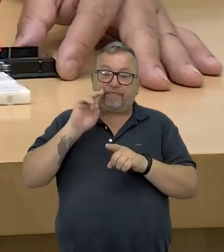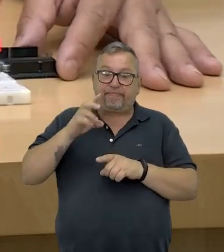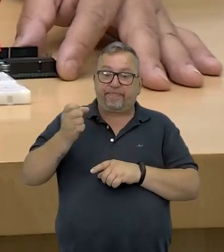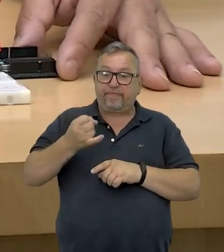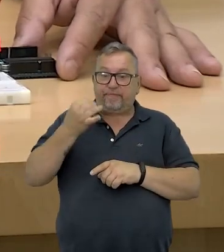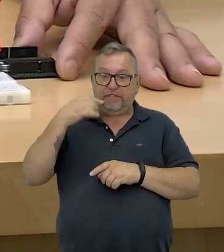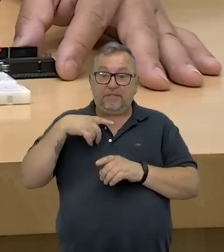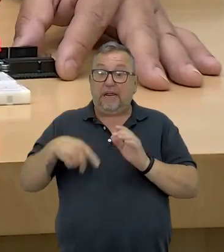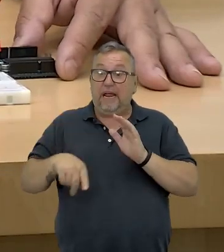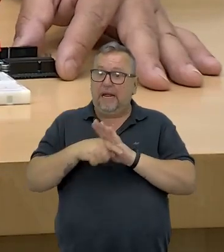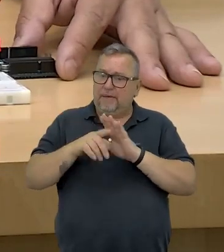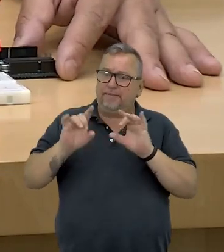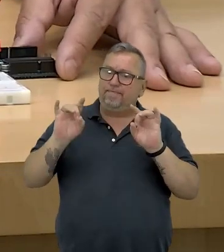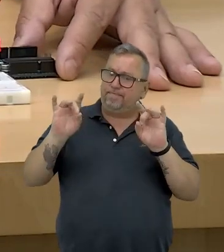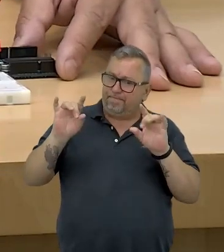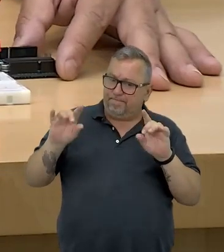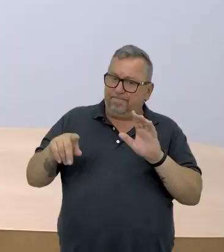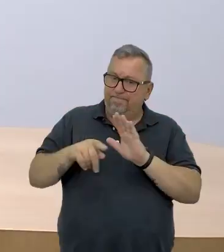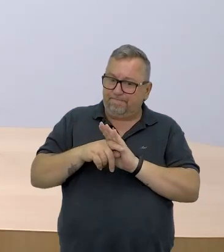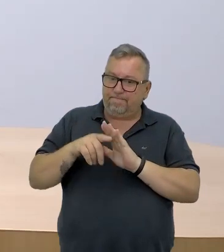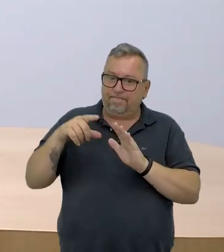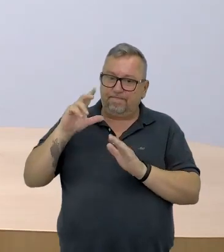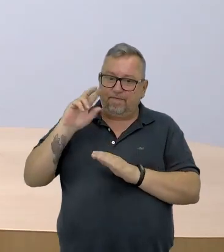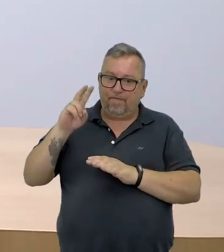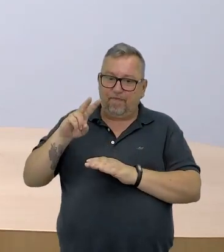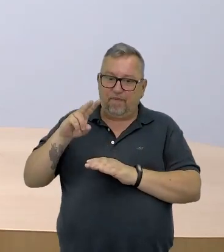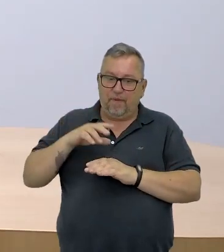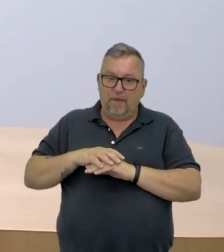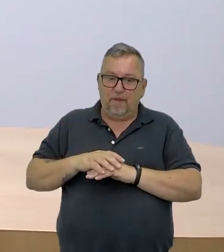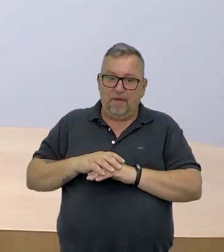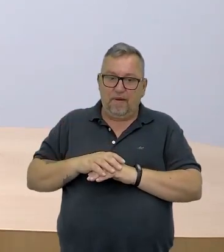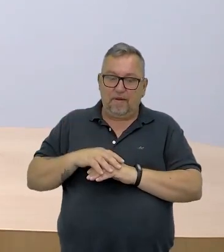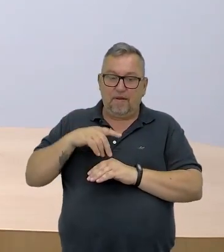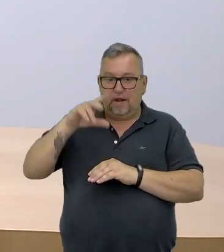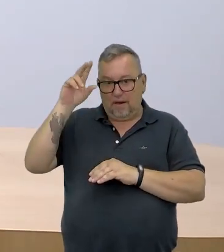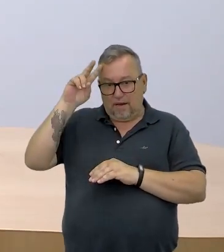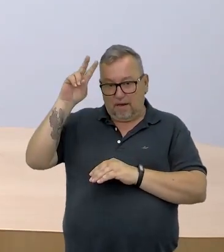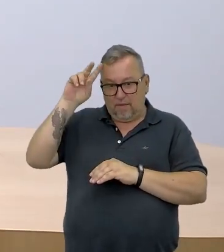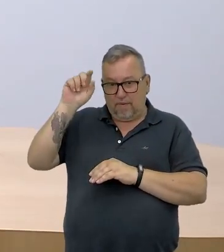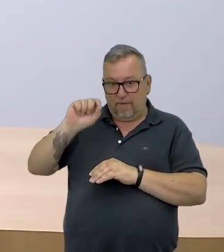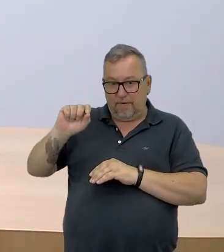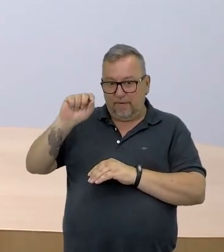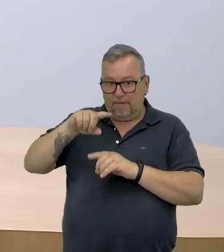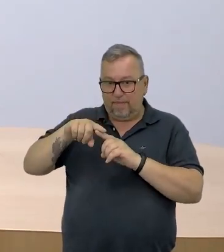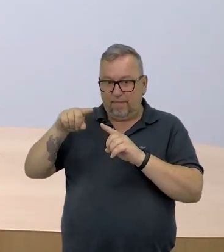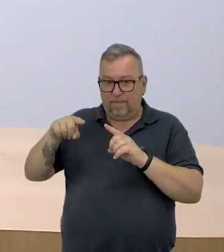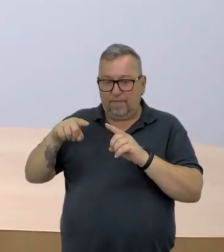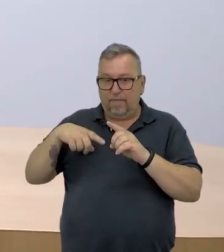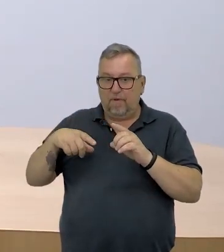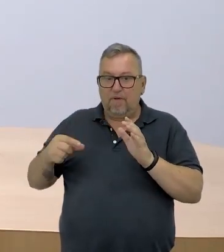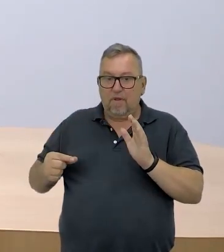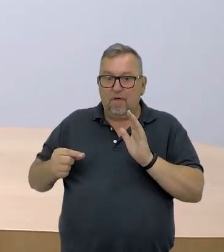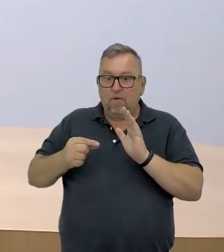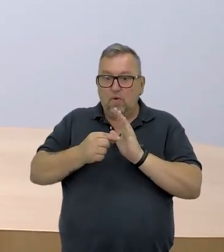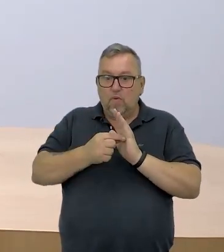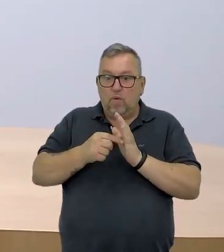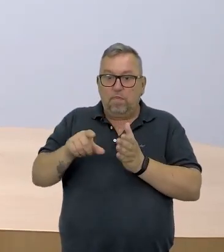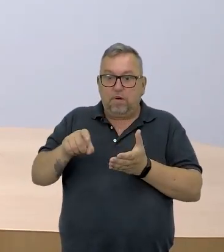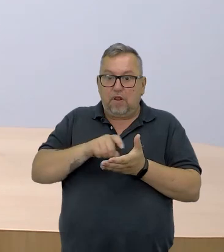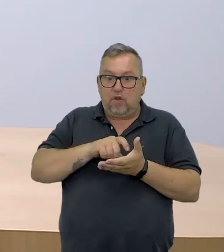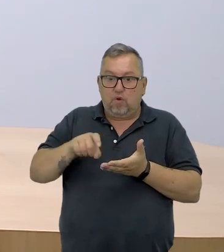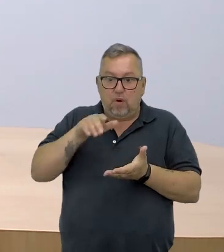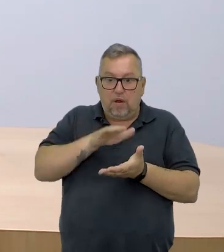específicas. Essa ponta que está ligada aqui no Arduino, ela lembra muito aquela ponta que é ligada na impressora, né? Que é aquela